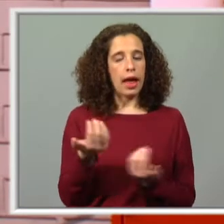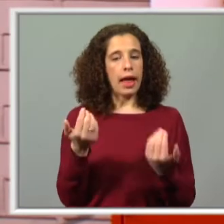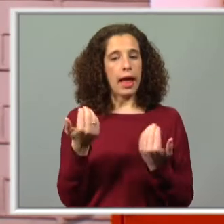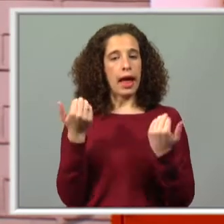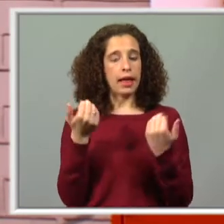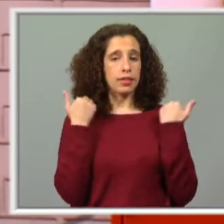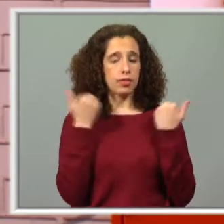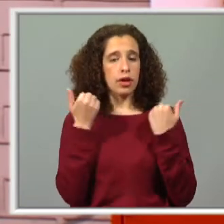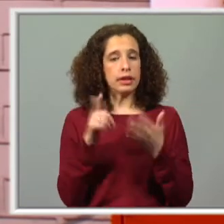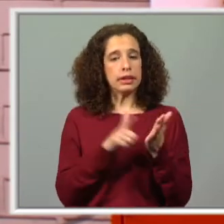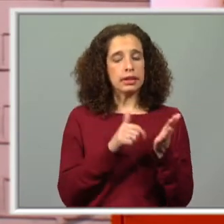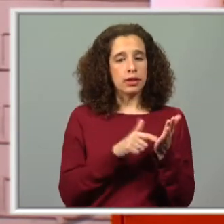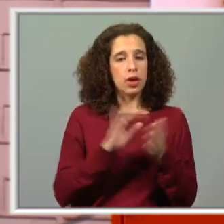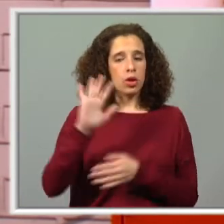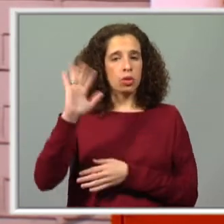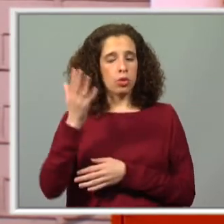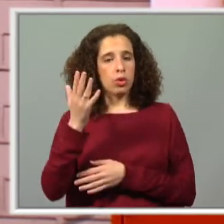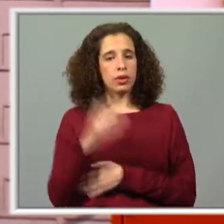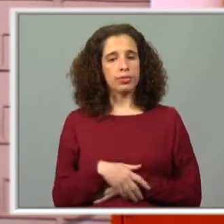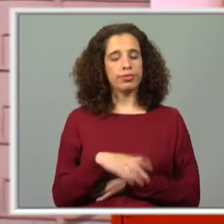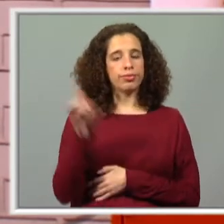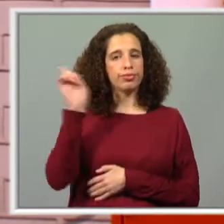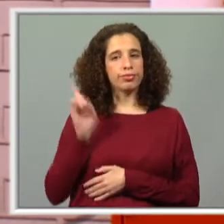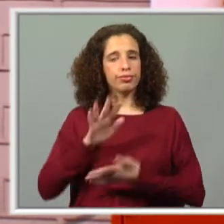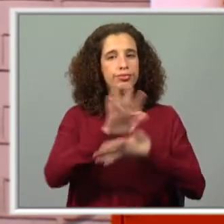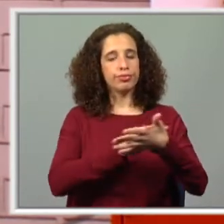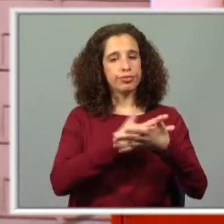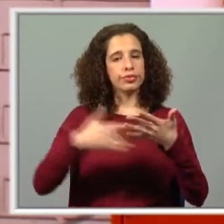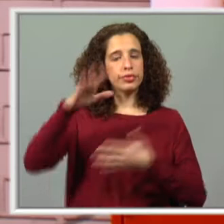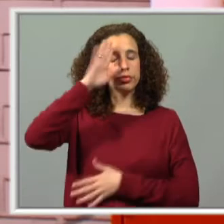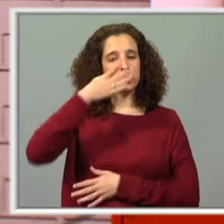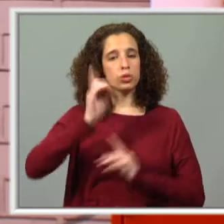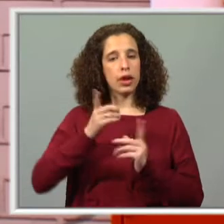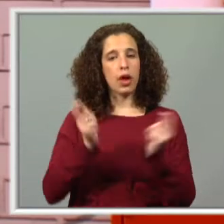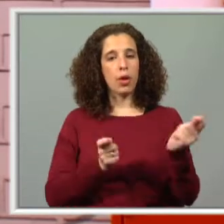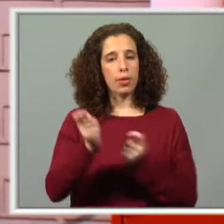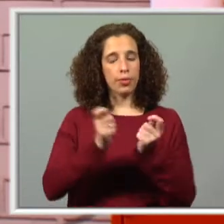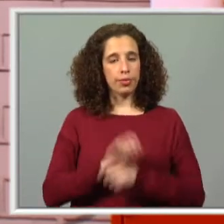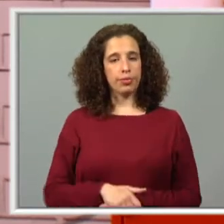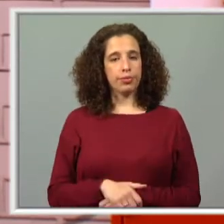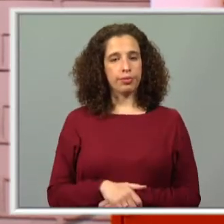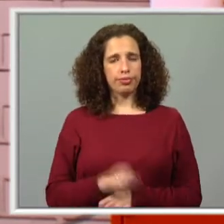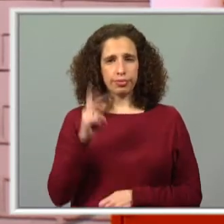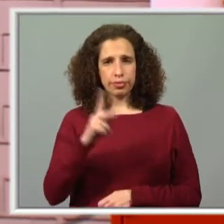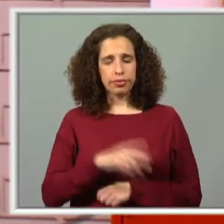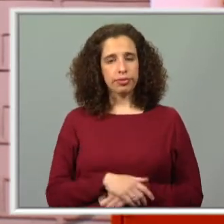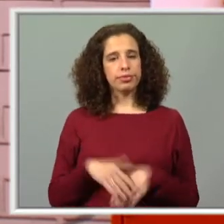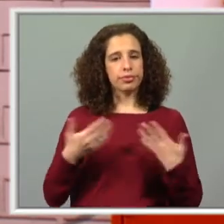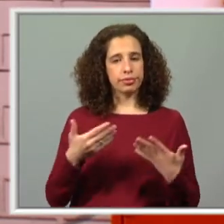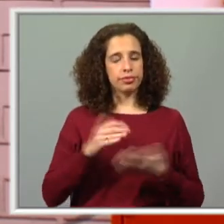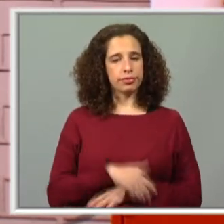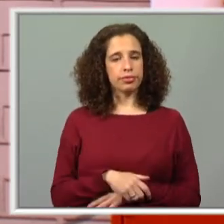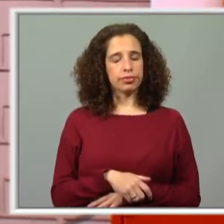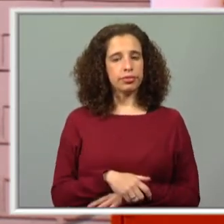necessários para, quando temos um calendário, sabermos o quê? Organizar-nos. Está bem? Portanto,